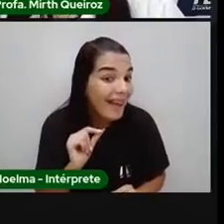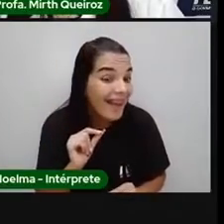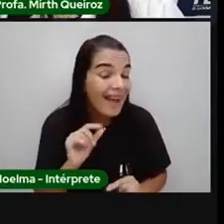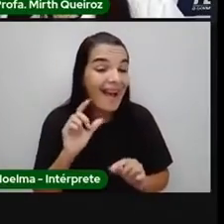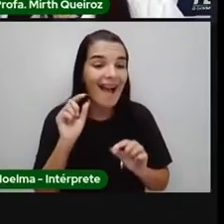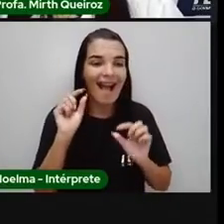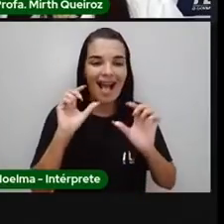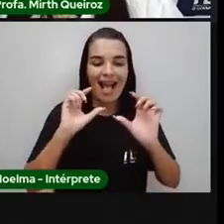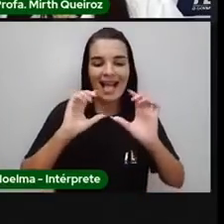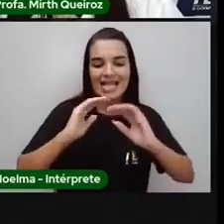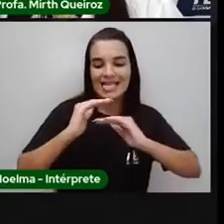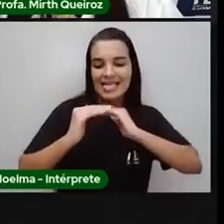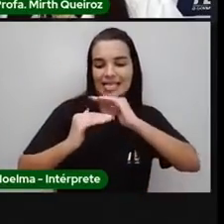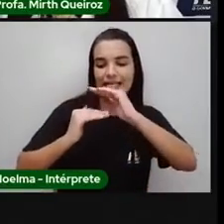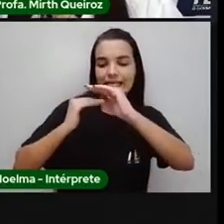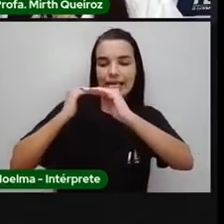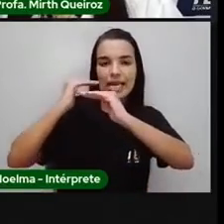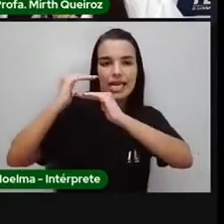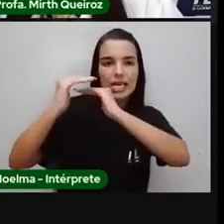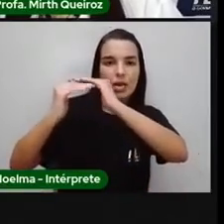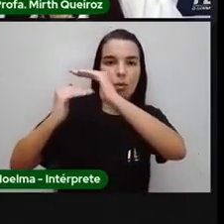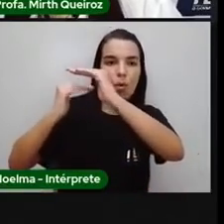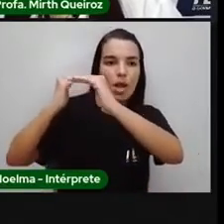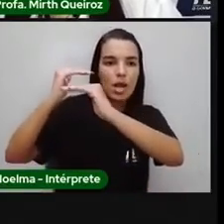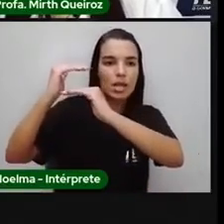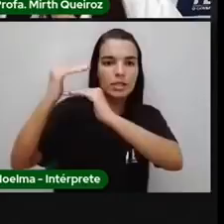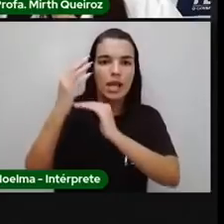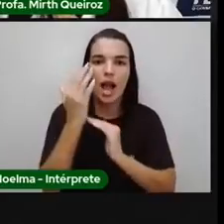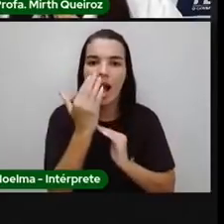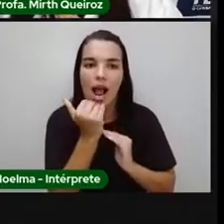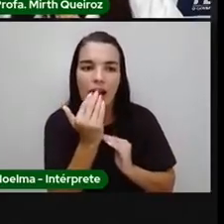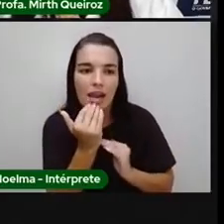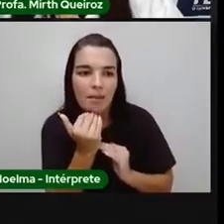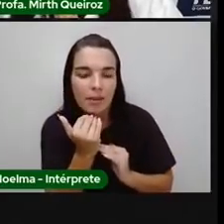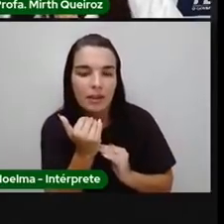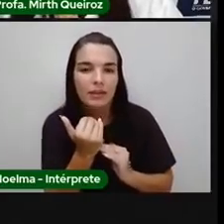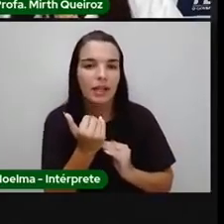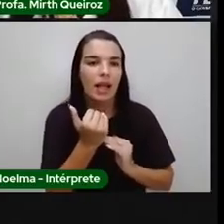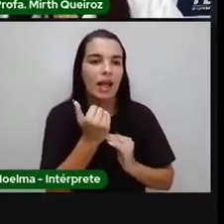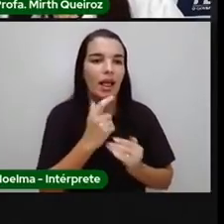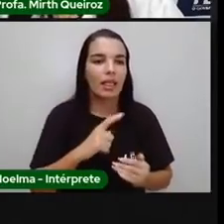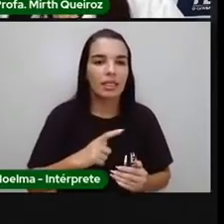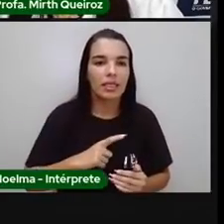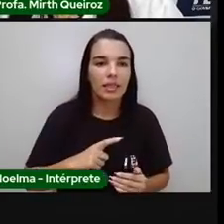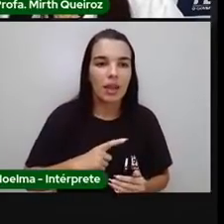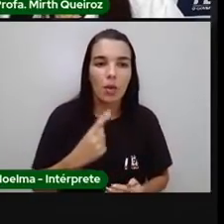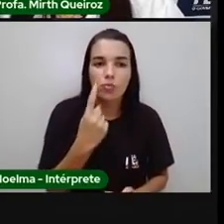alimentar que um organismo serve de alimento para outro.